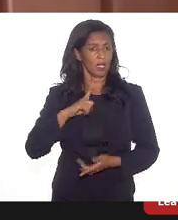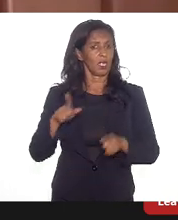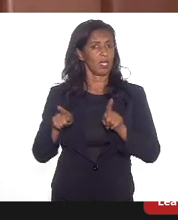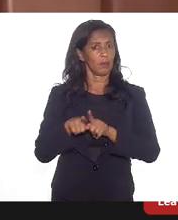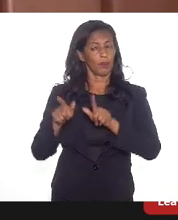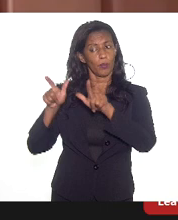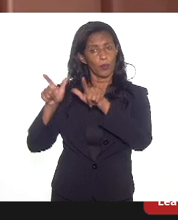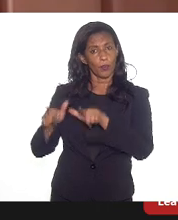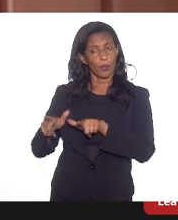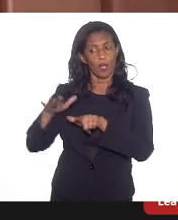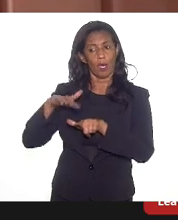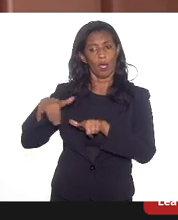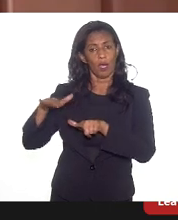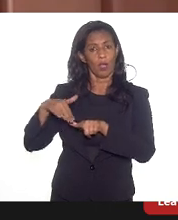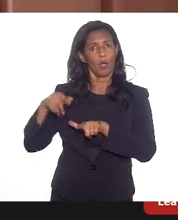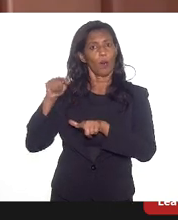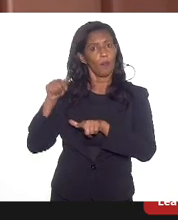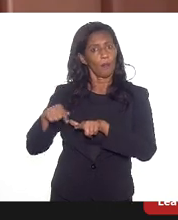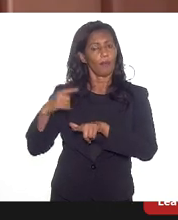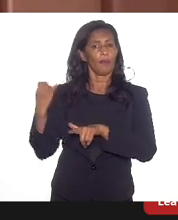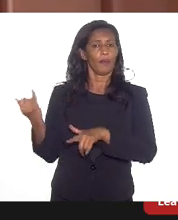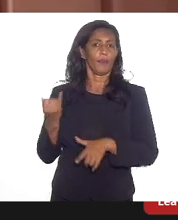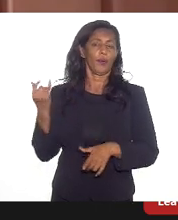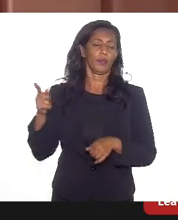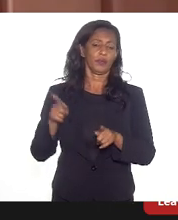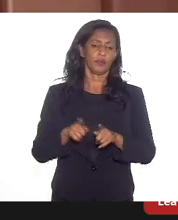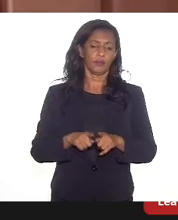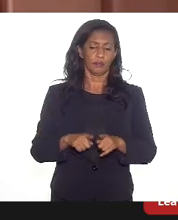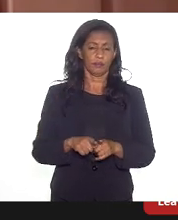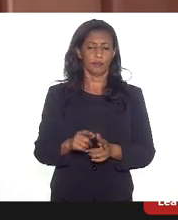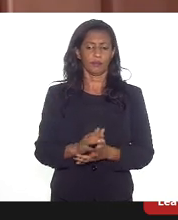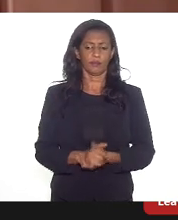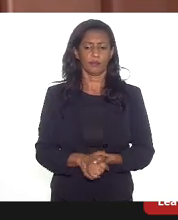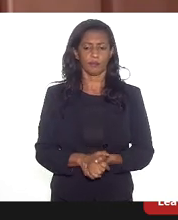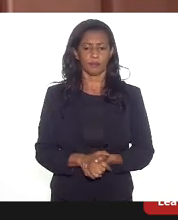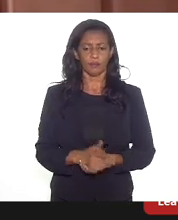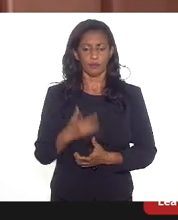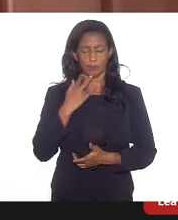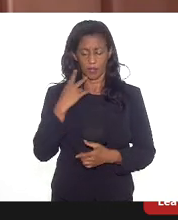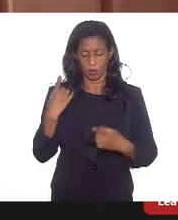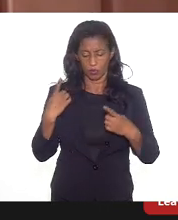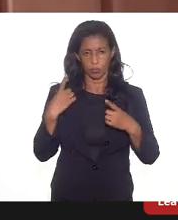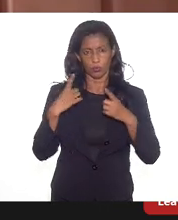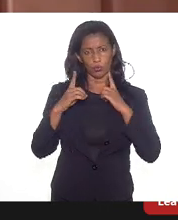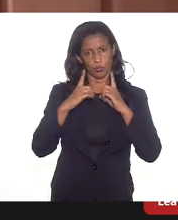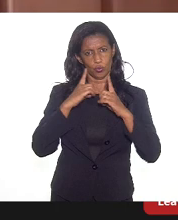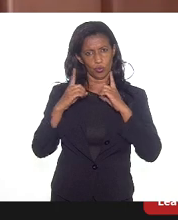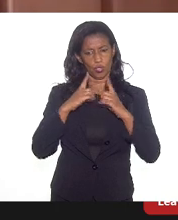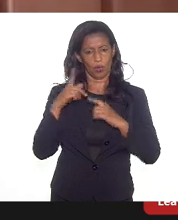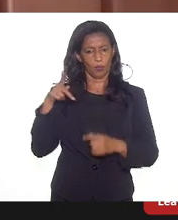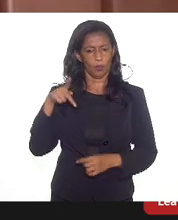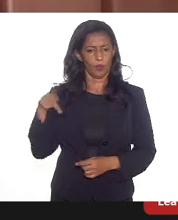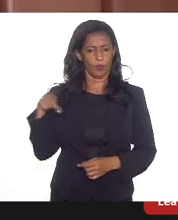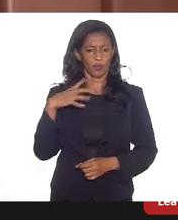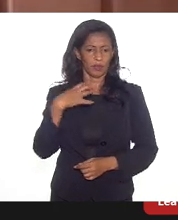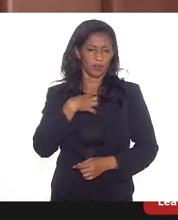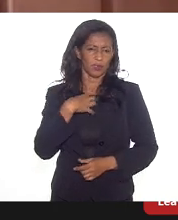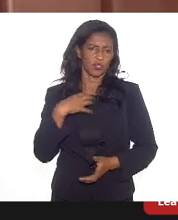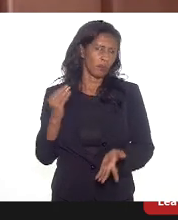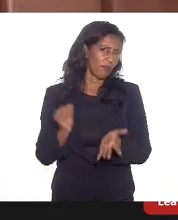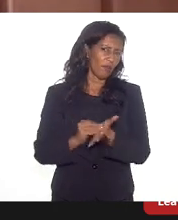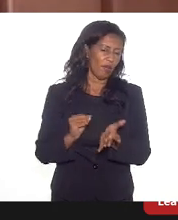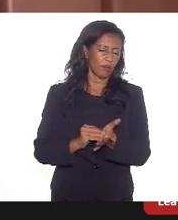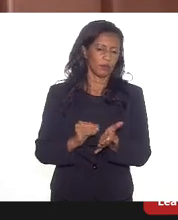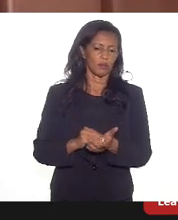local como ponto importante aí, falando um pouco em diálogo com o professor Mauro Osório. Então, eu senti um pouco de falta